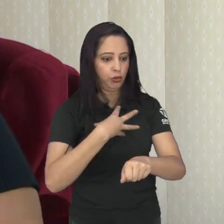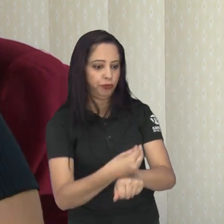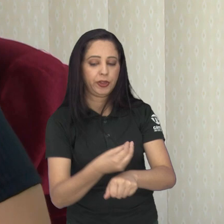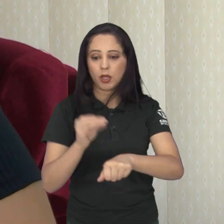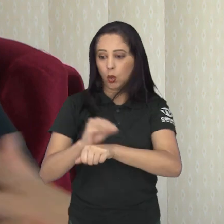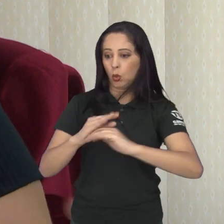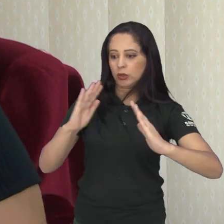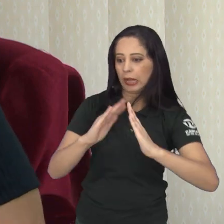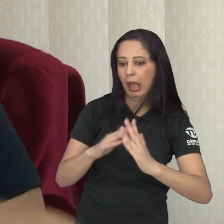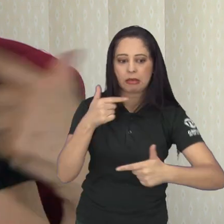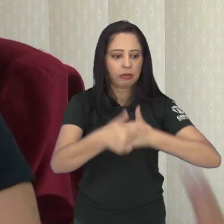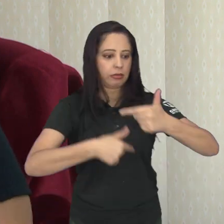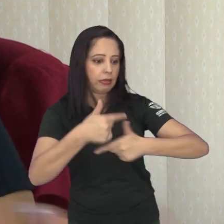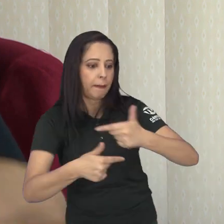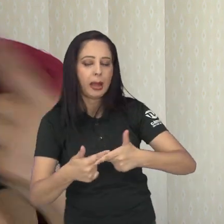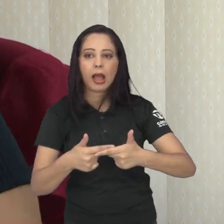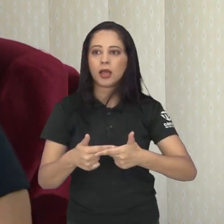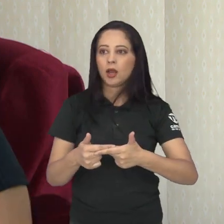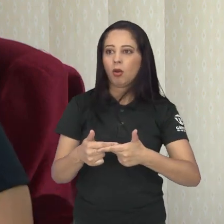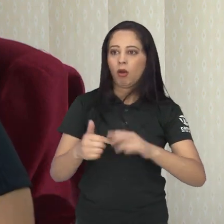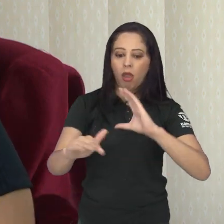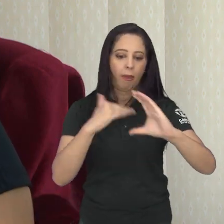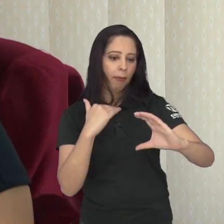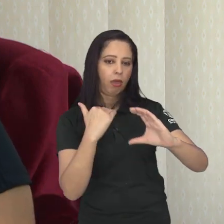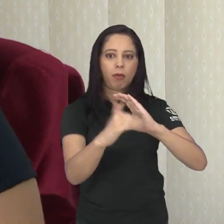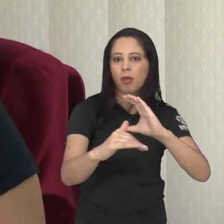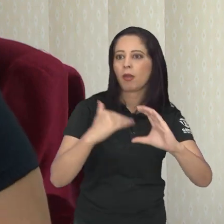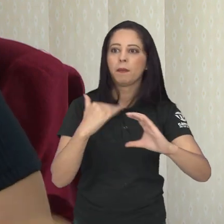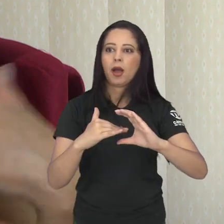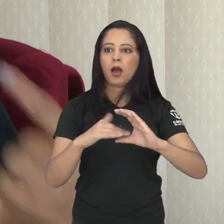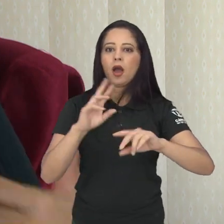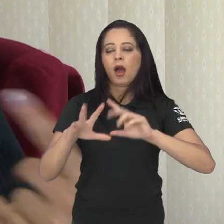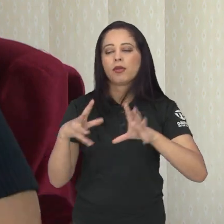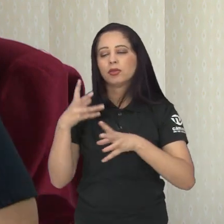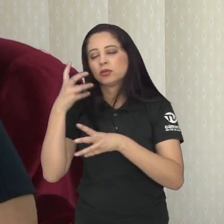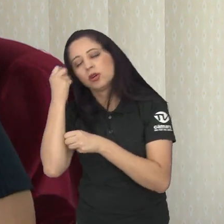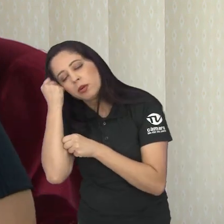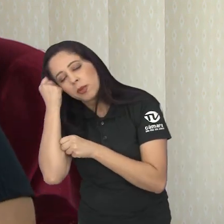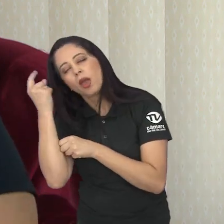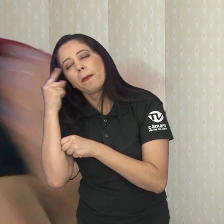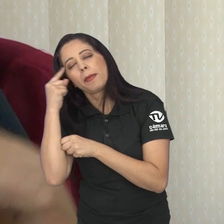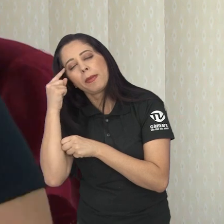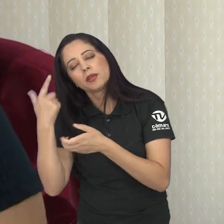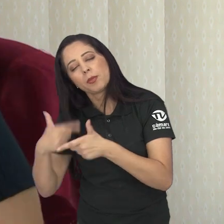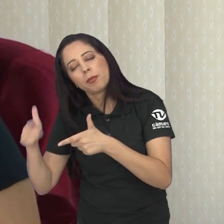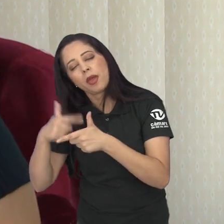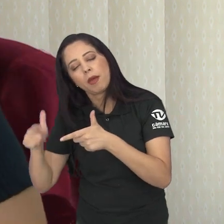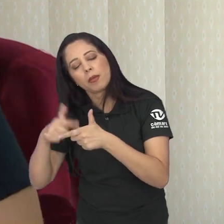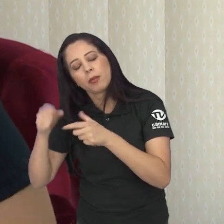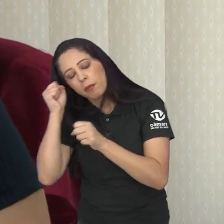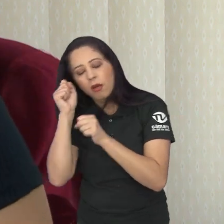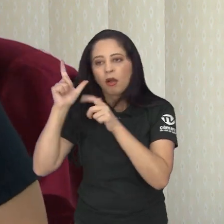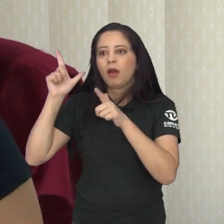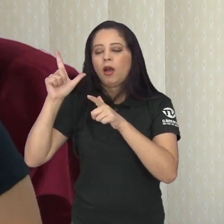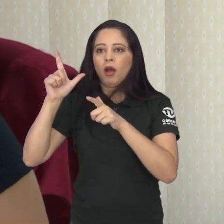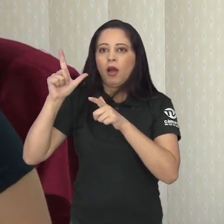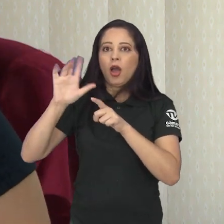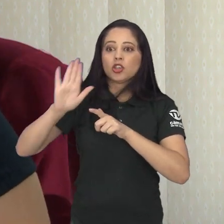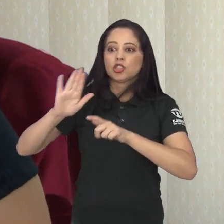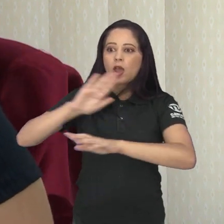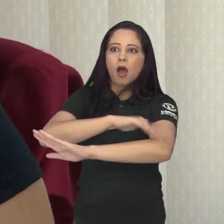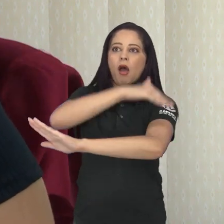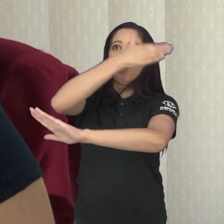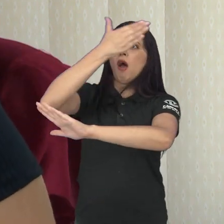filhos, o almoço, tudo, meu trabalho, respondo e-mail, já durmo pensando nos problemas e acordo já sabendo que eu tenho